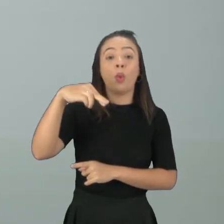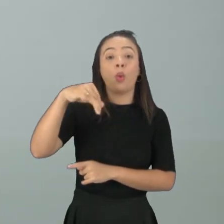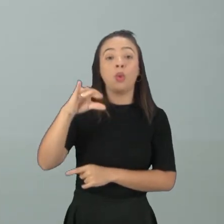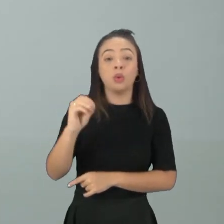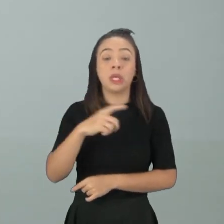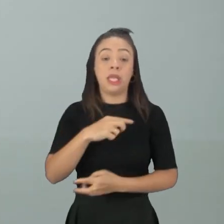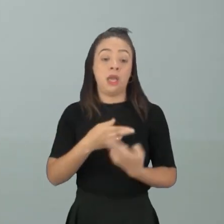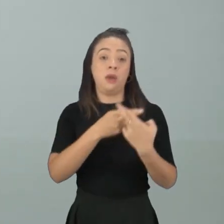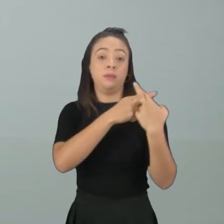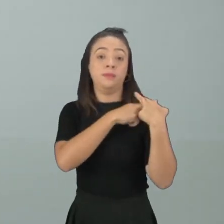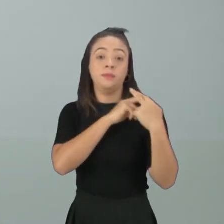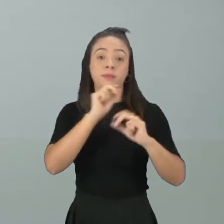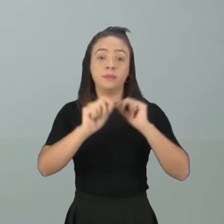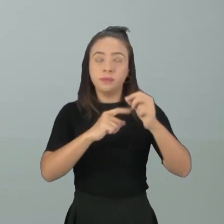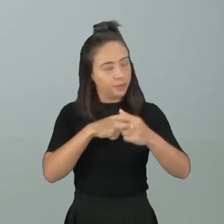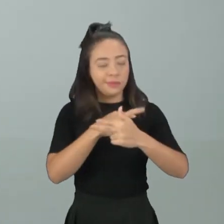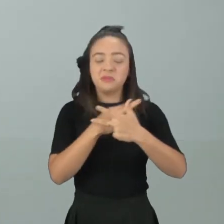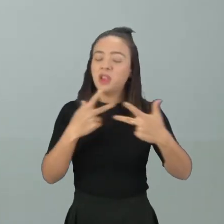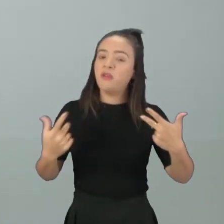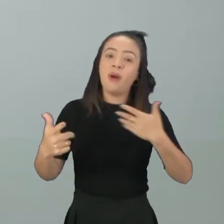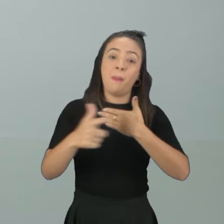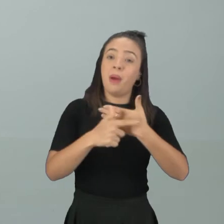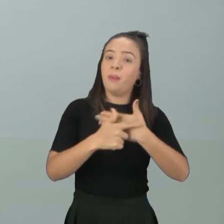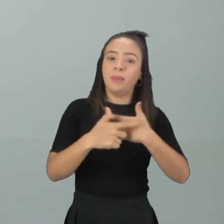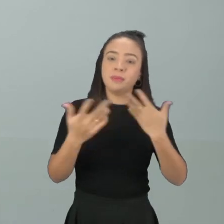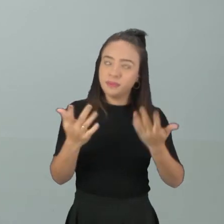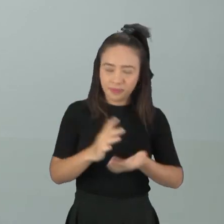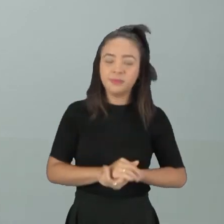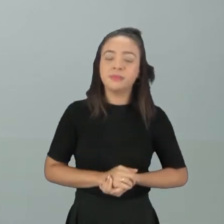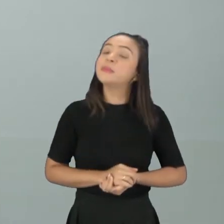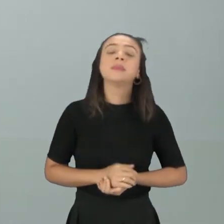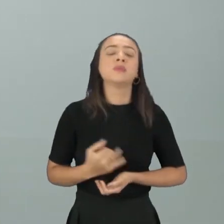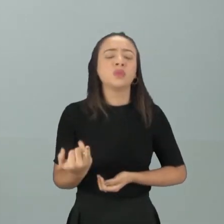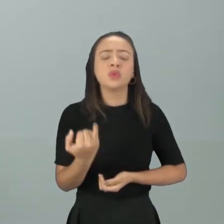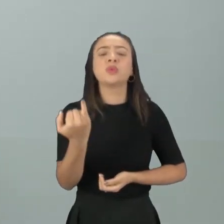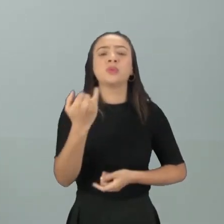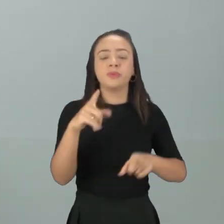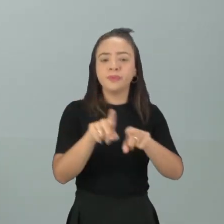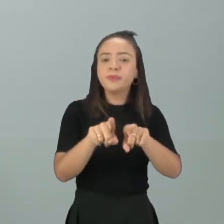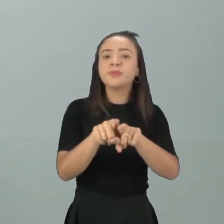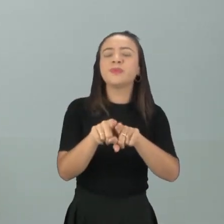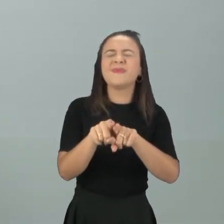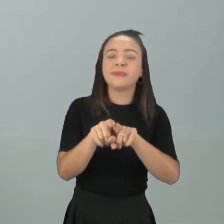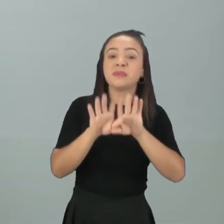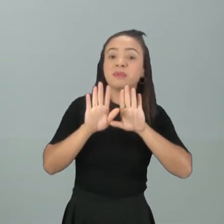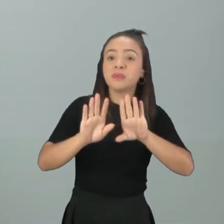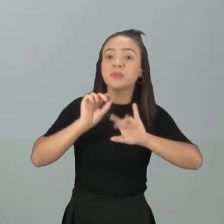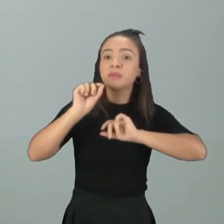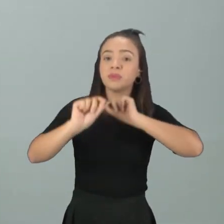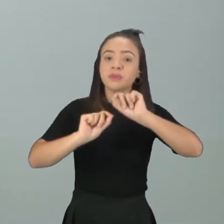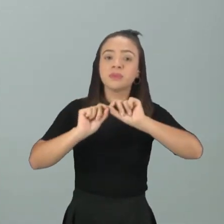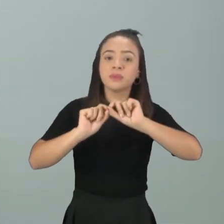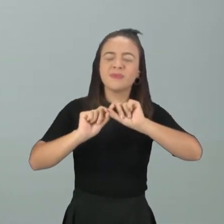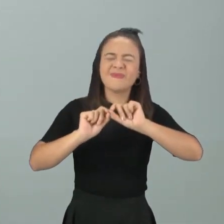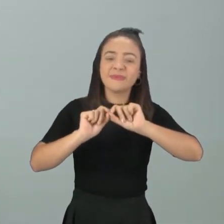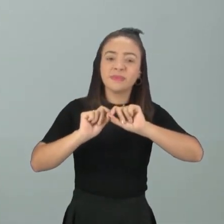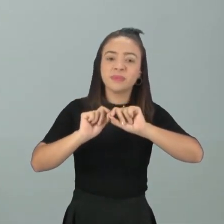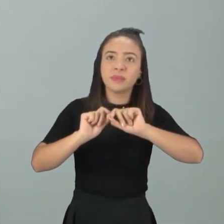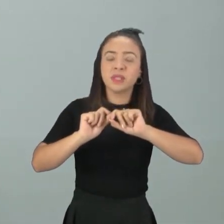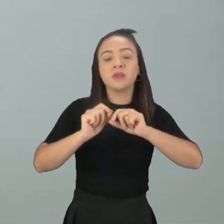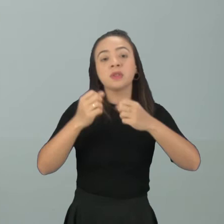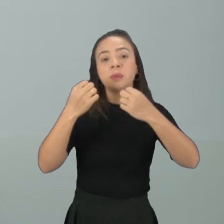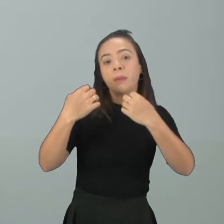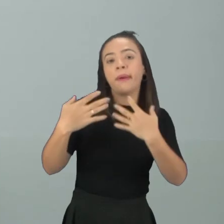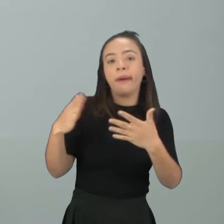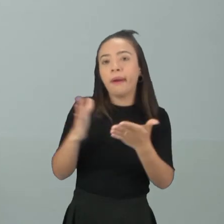responsável Ele tem várias funções É um hormônio muito importante Mas eu posso citar aqui pra vocês